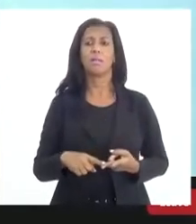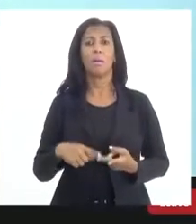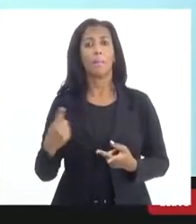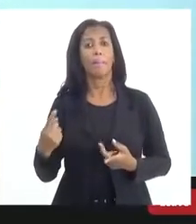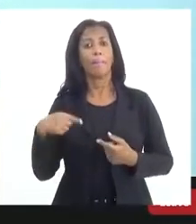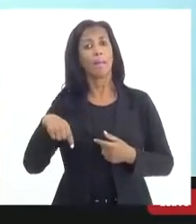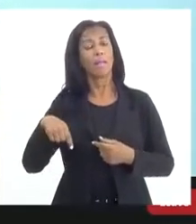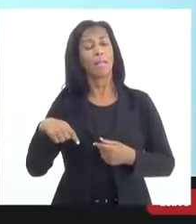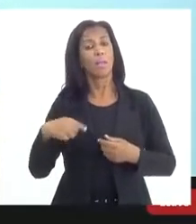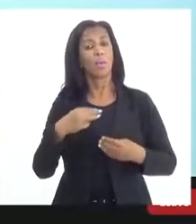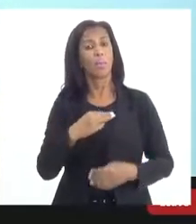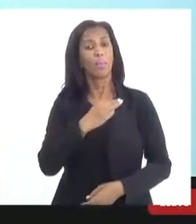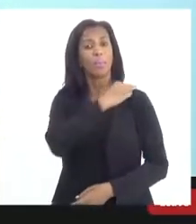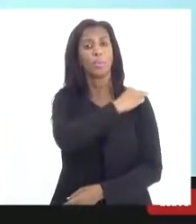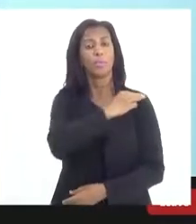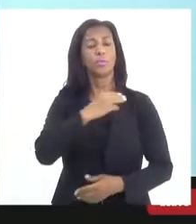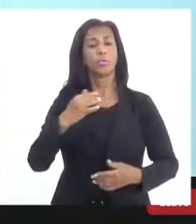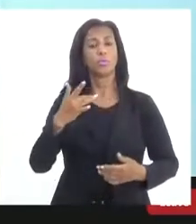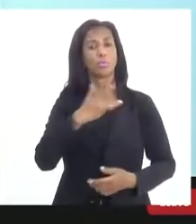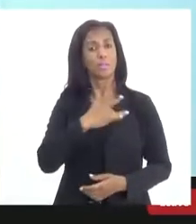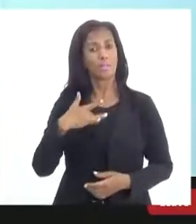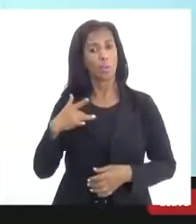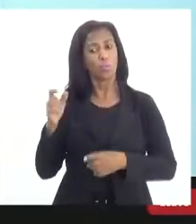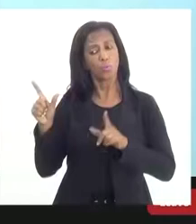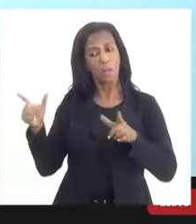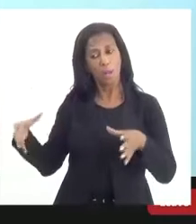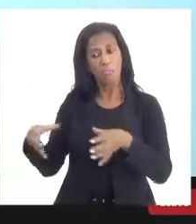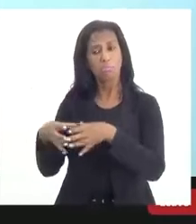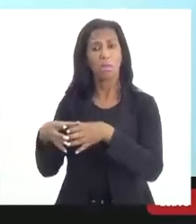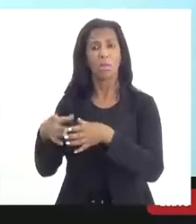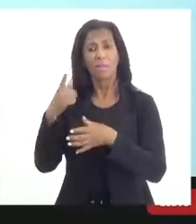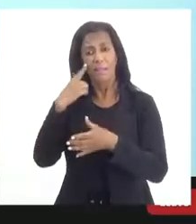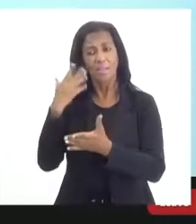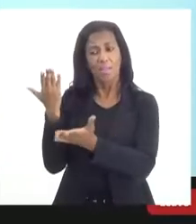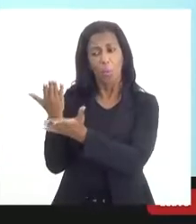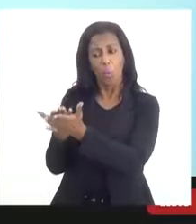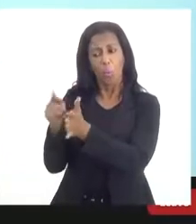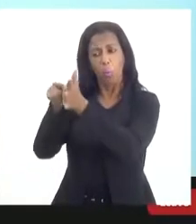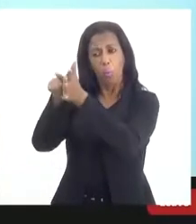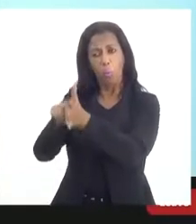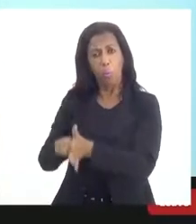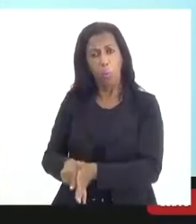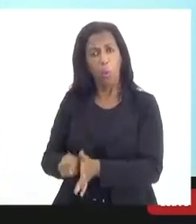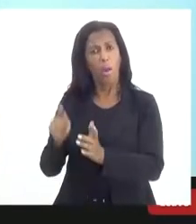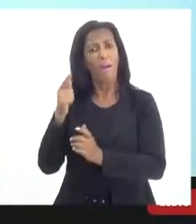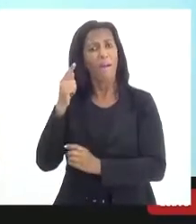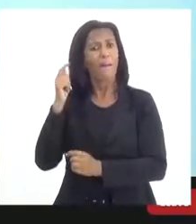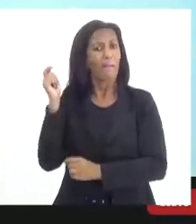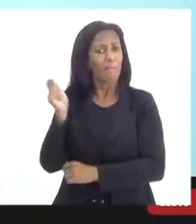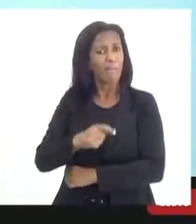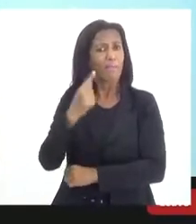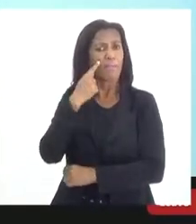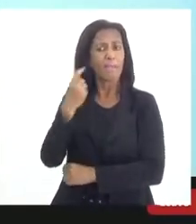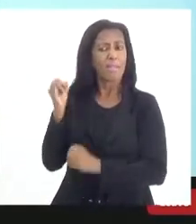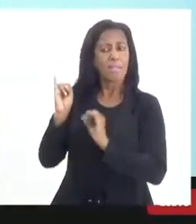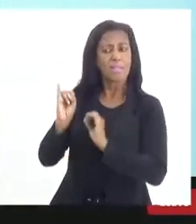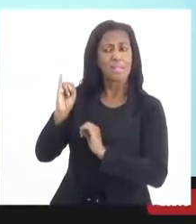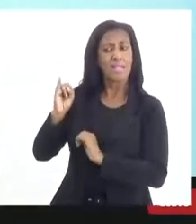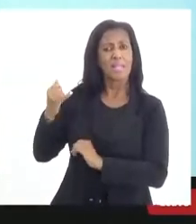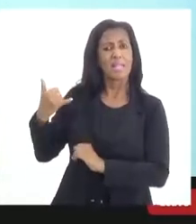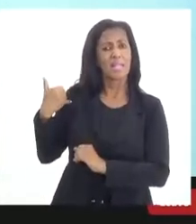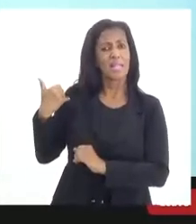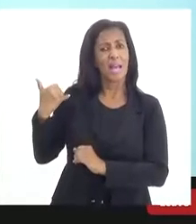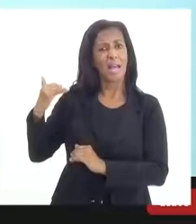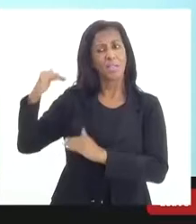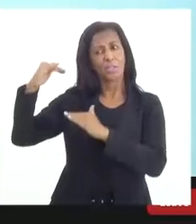para que o Ministério da Saúde possa fazer todo lá o seu estudo científico, enfim, para ver a possibilidade de baixar essa faixa